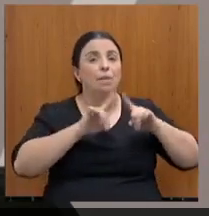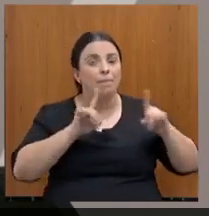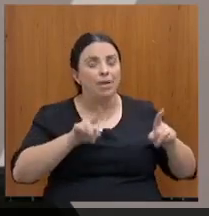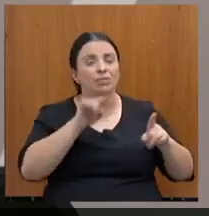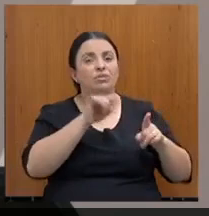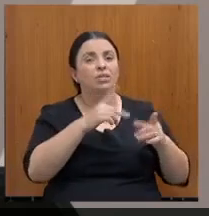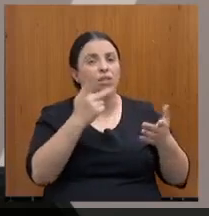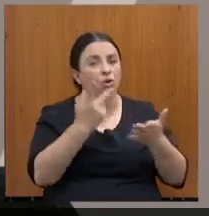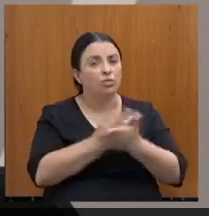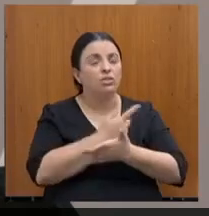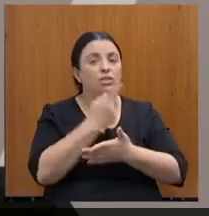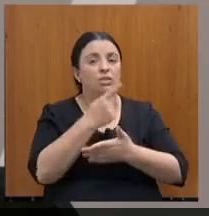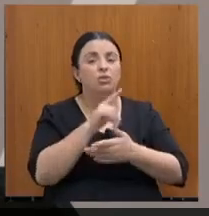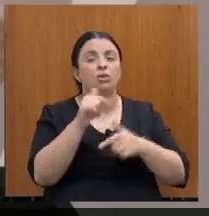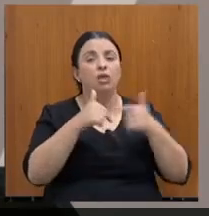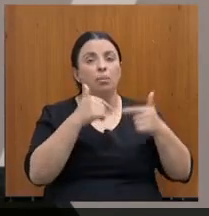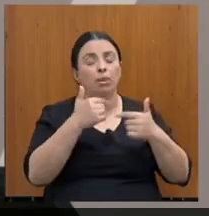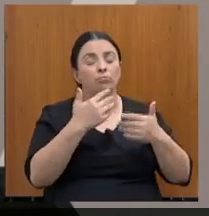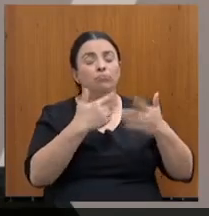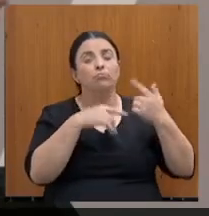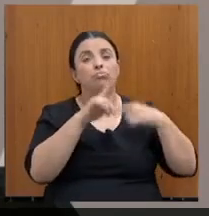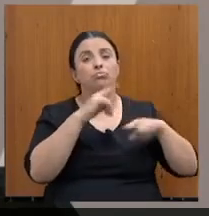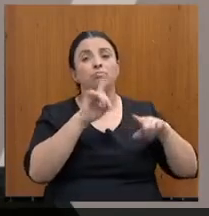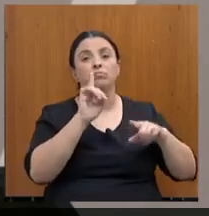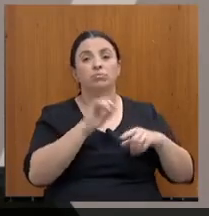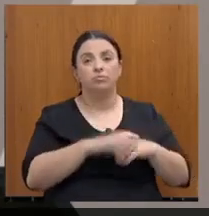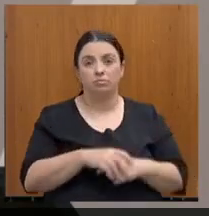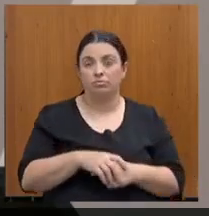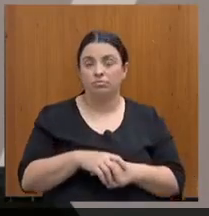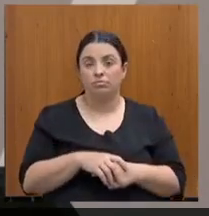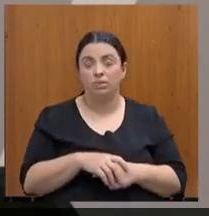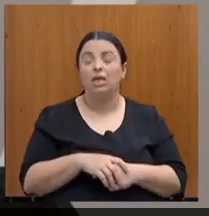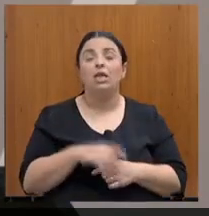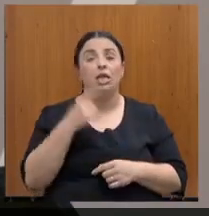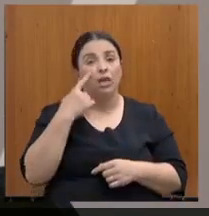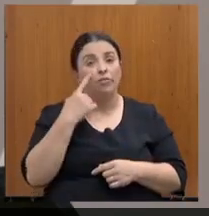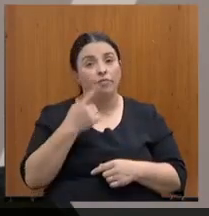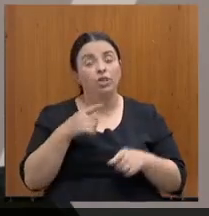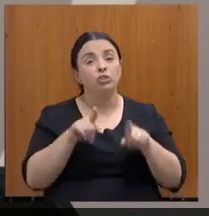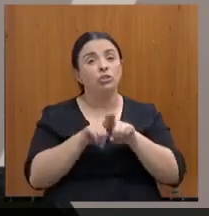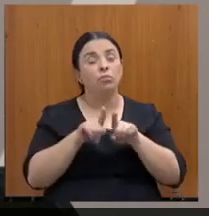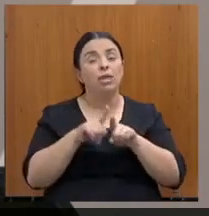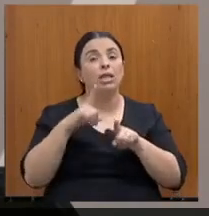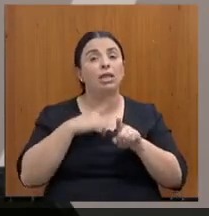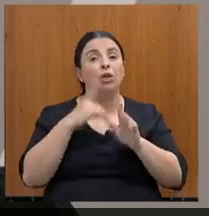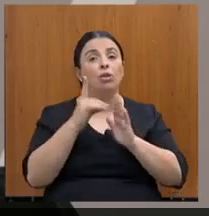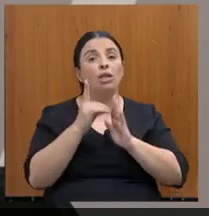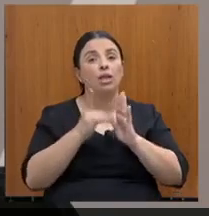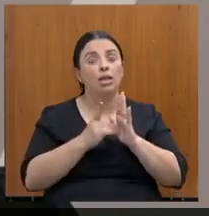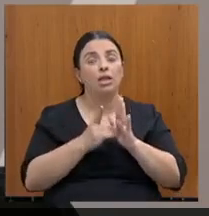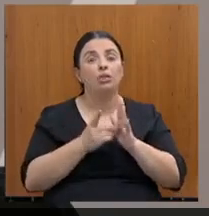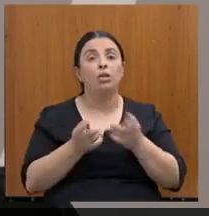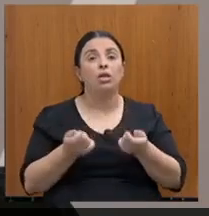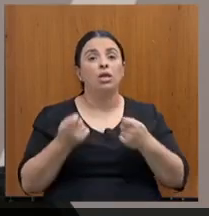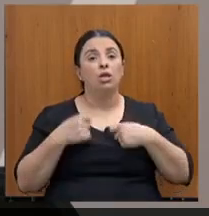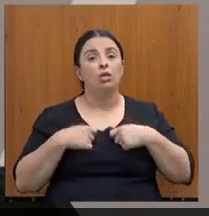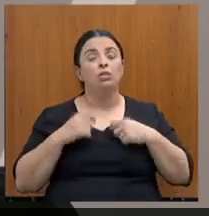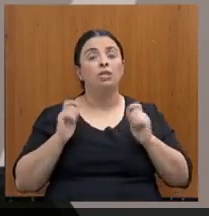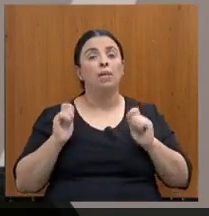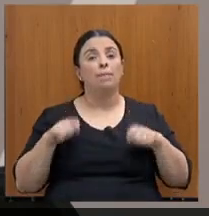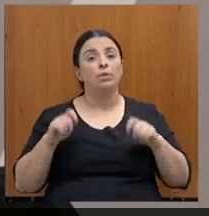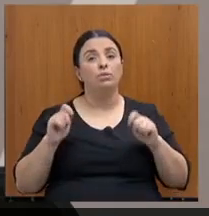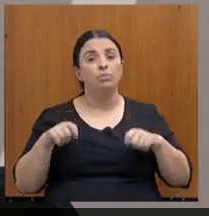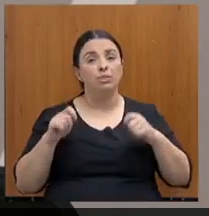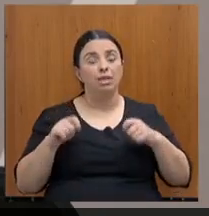acontecendo. E mais que isso, vejo aqui, conforme a apresentação, um decreto que nos traz a possibilidade do